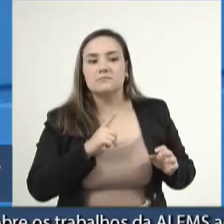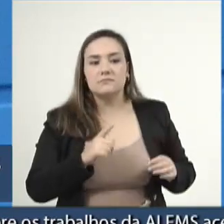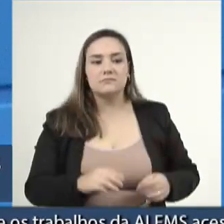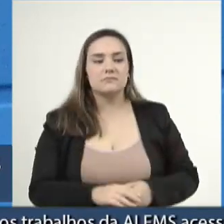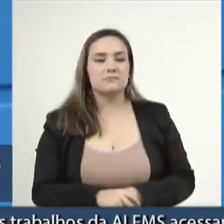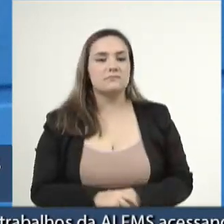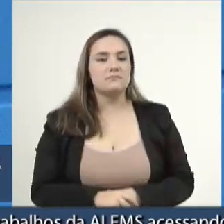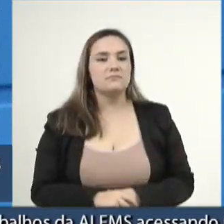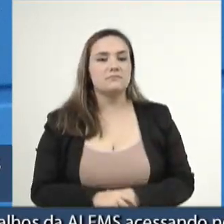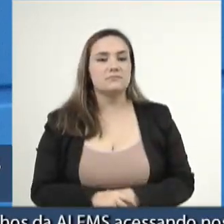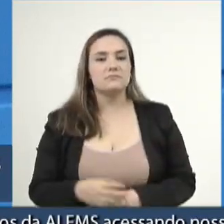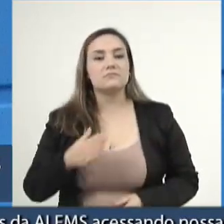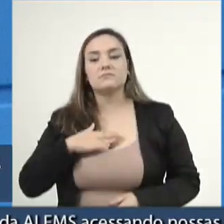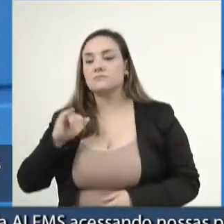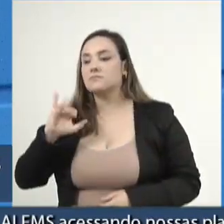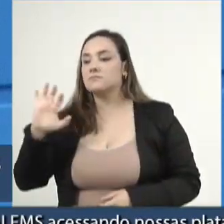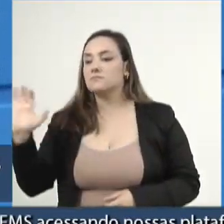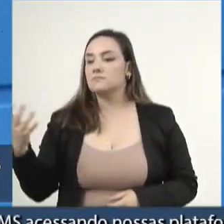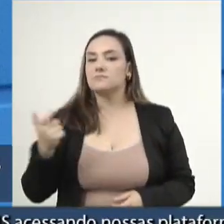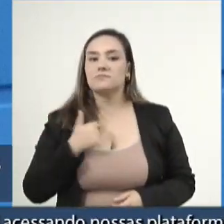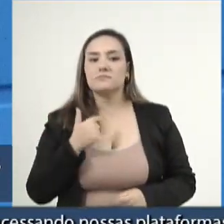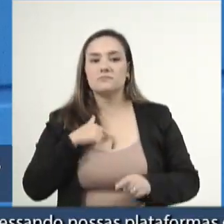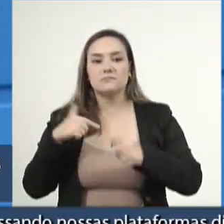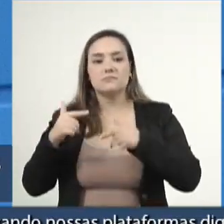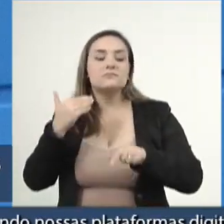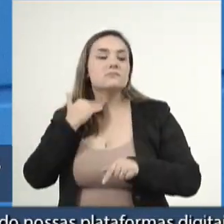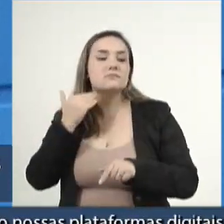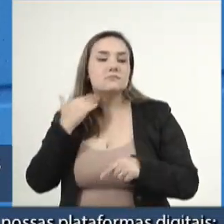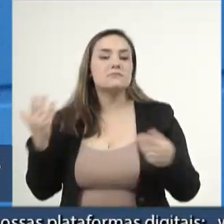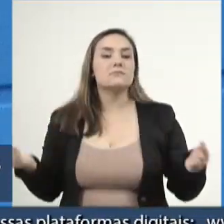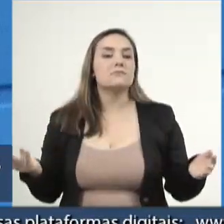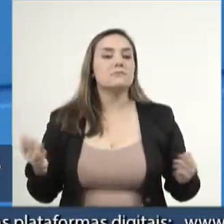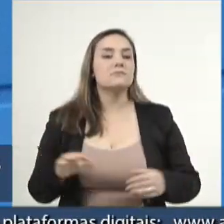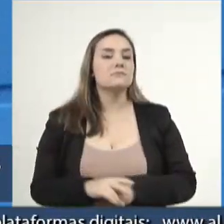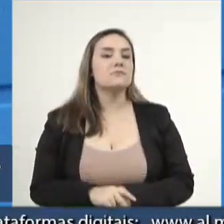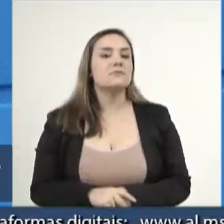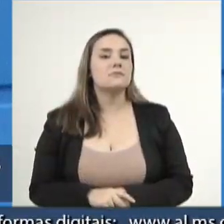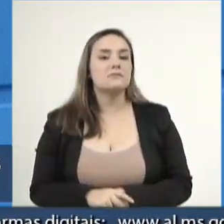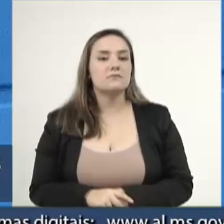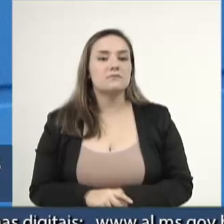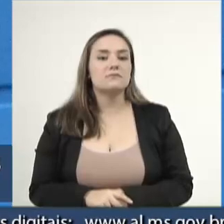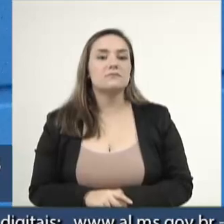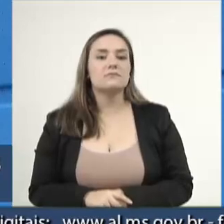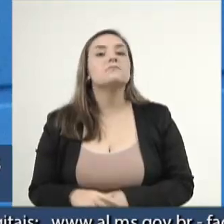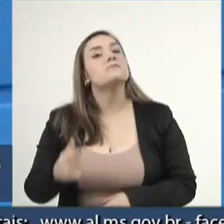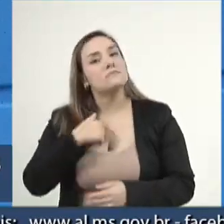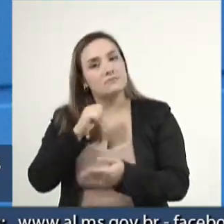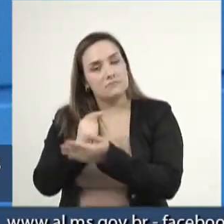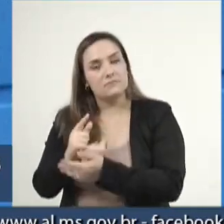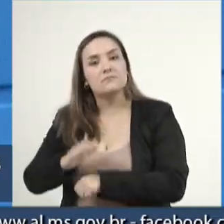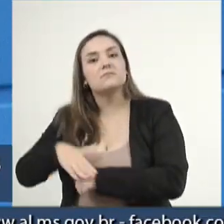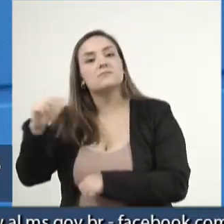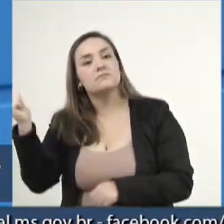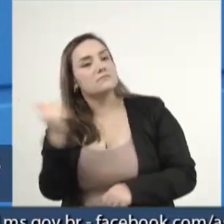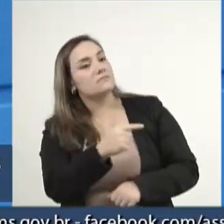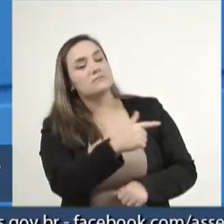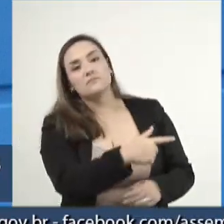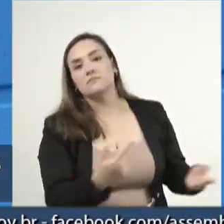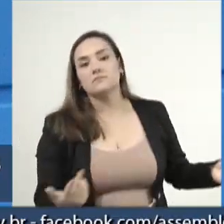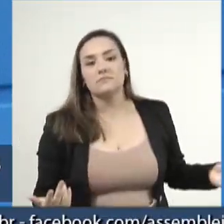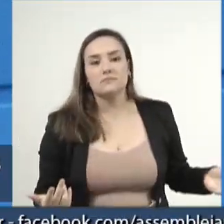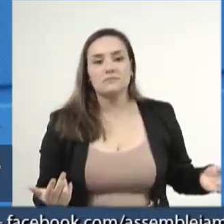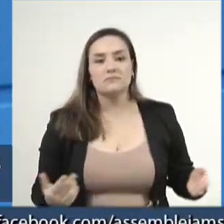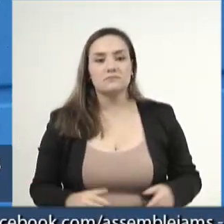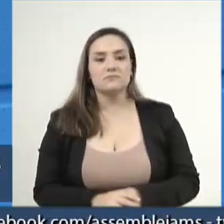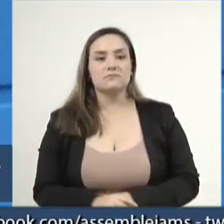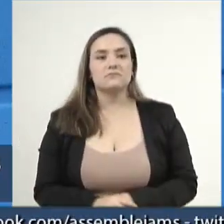o meu imposto de renda como bancário, como deputado. Com certeza eu pagava mais e continuamos nós,